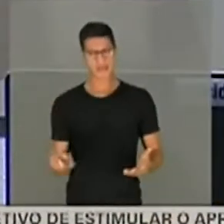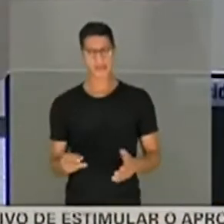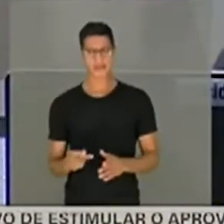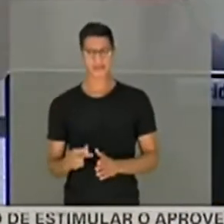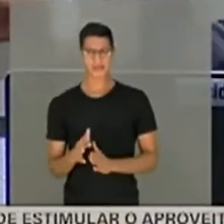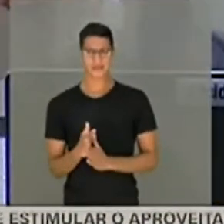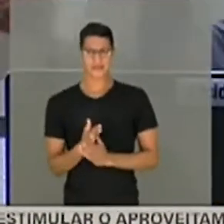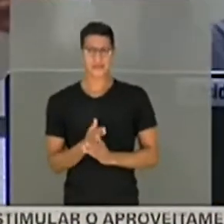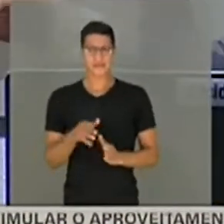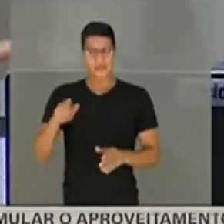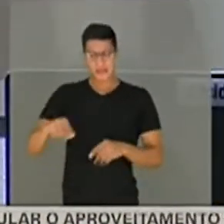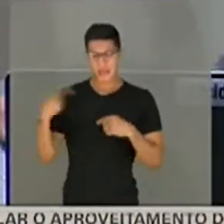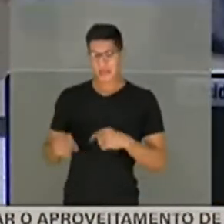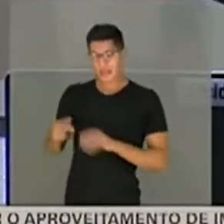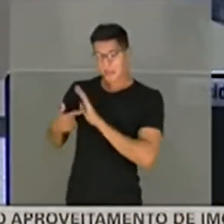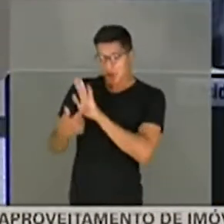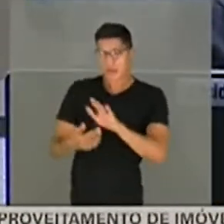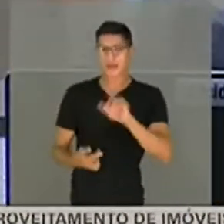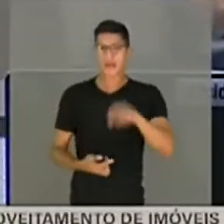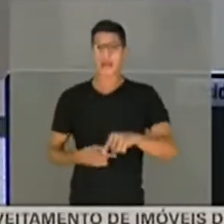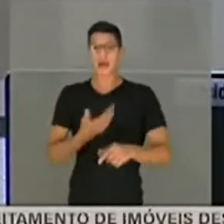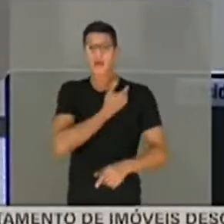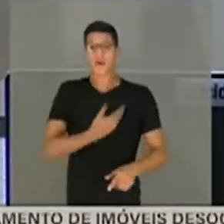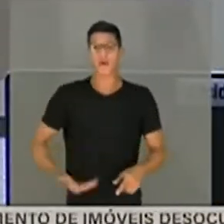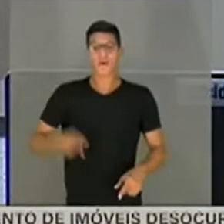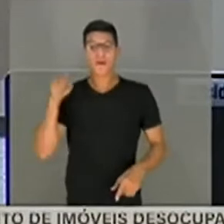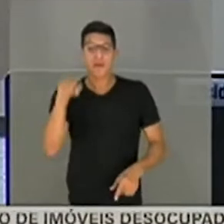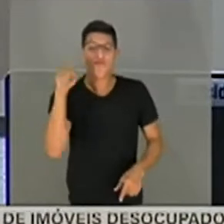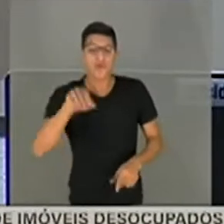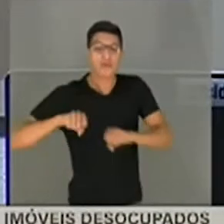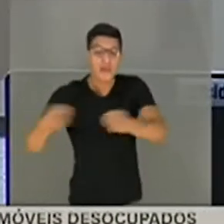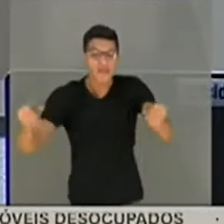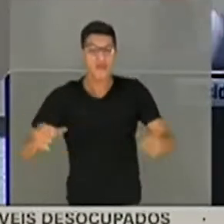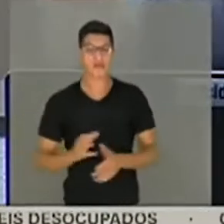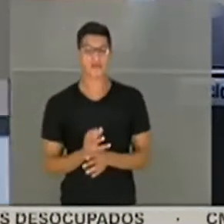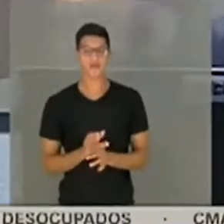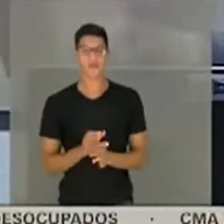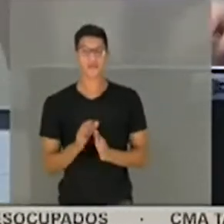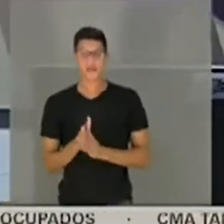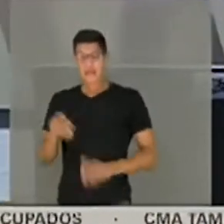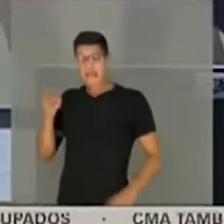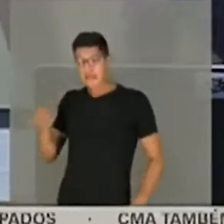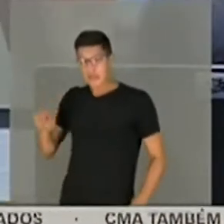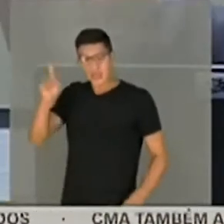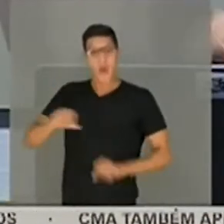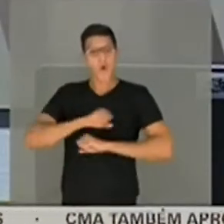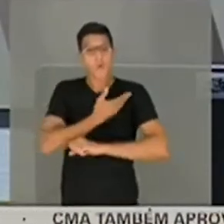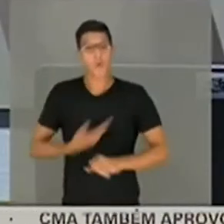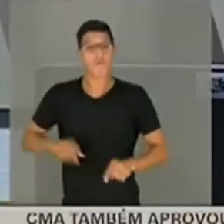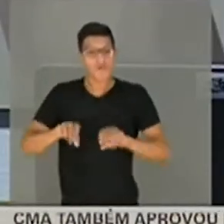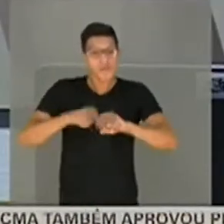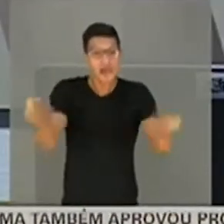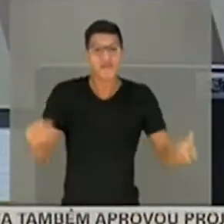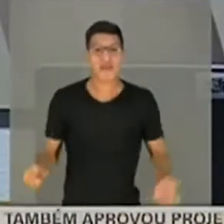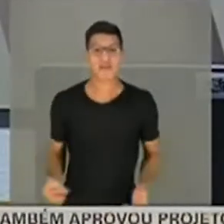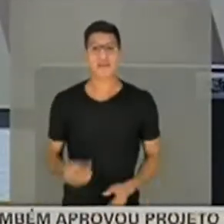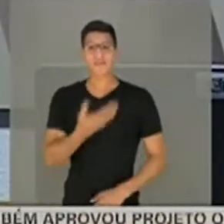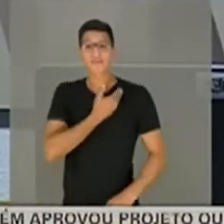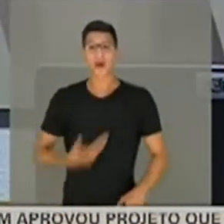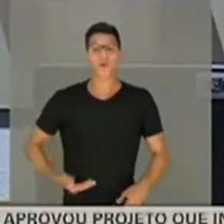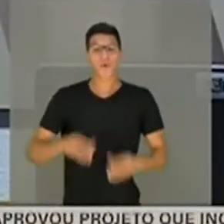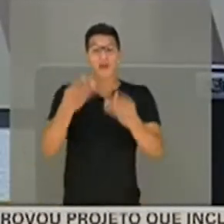isso aqui que nós estamos mostrando? É o governo que Vossa Excelência defende. Isso aqui é o governo. É o governo